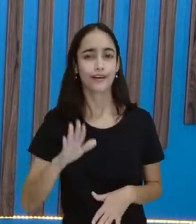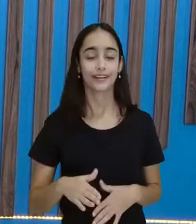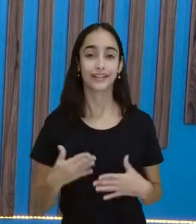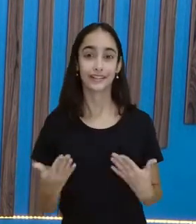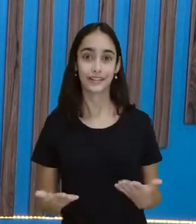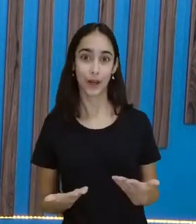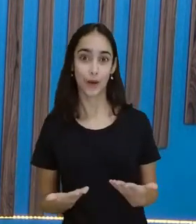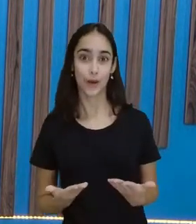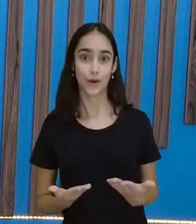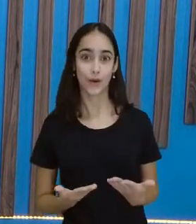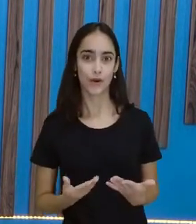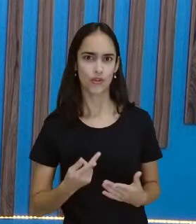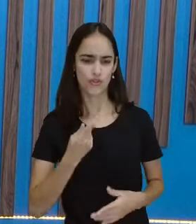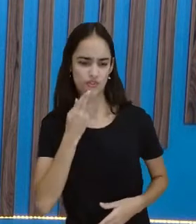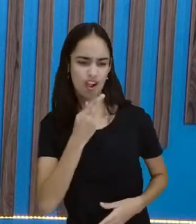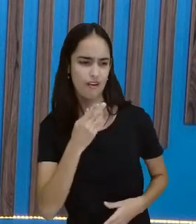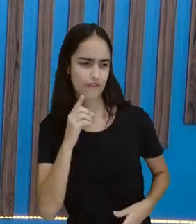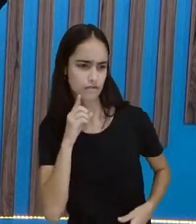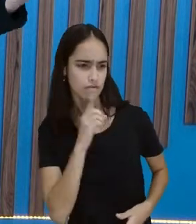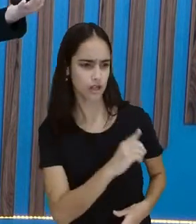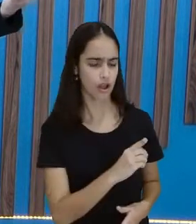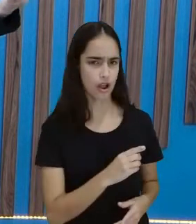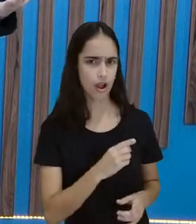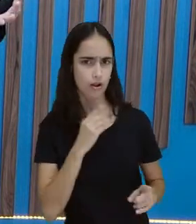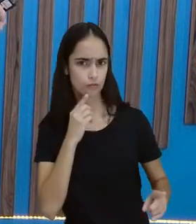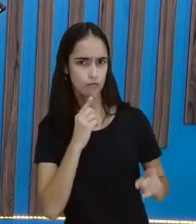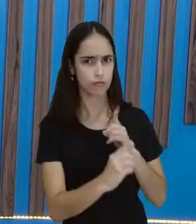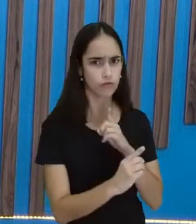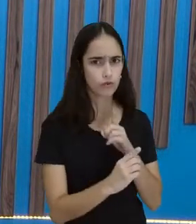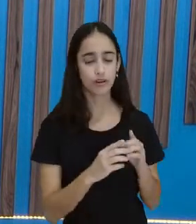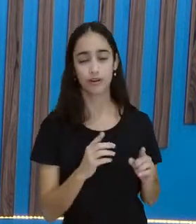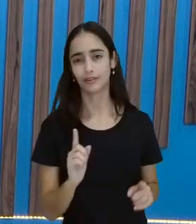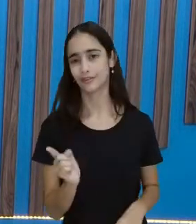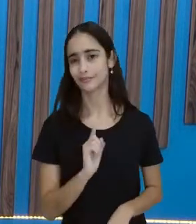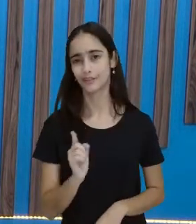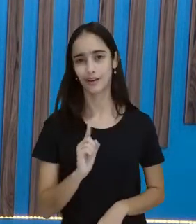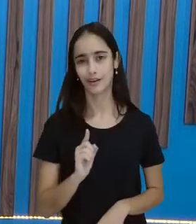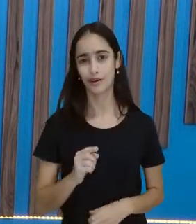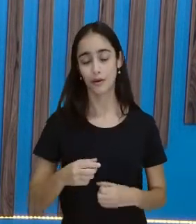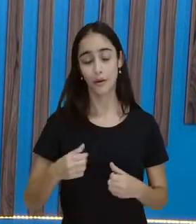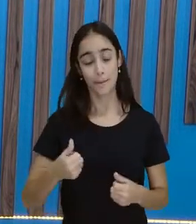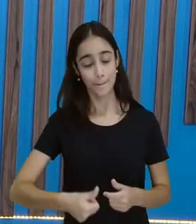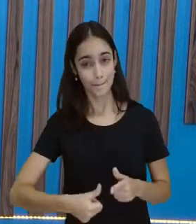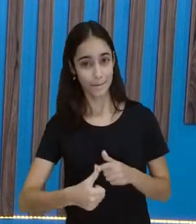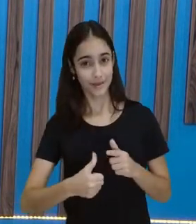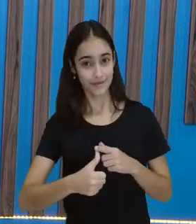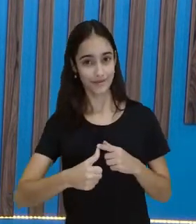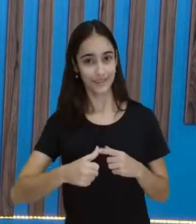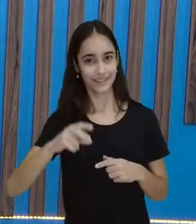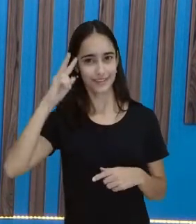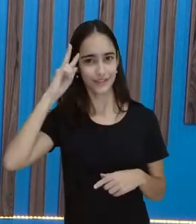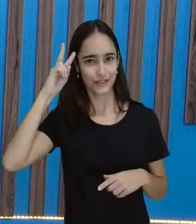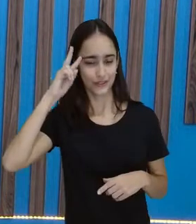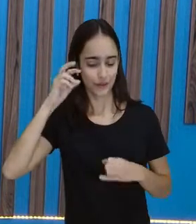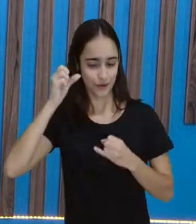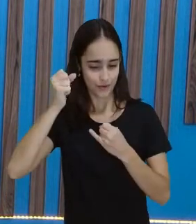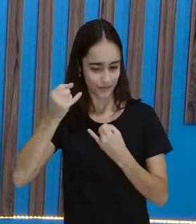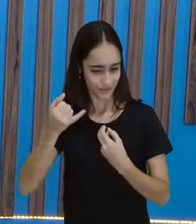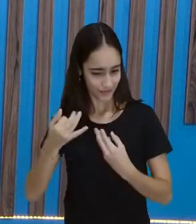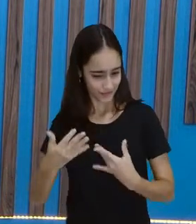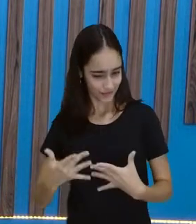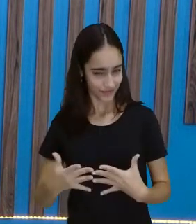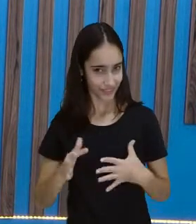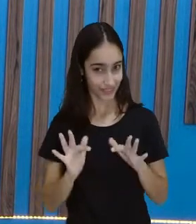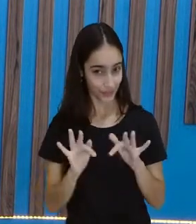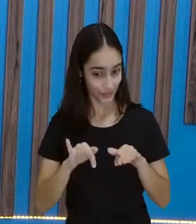errado. Ele não fazia isso. Ele contava uma história. Ah, eu posso te contar uma história? E nessa história, ele dava uma